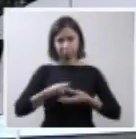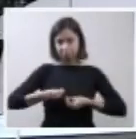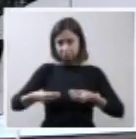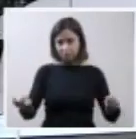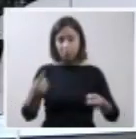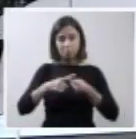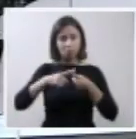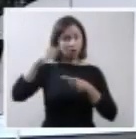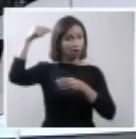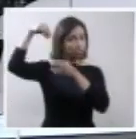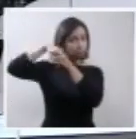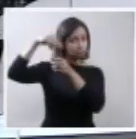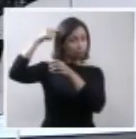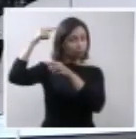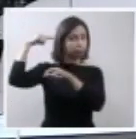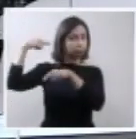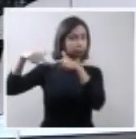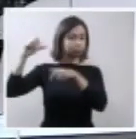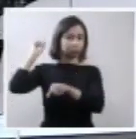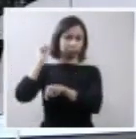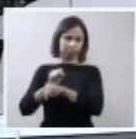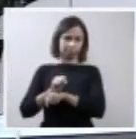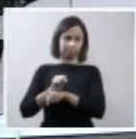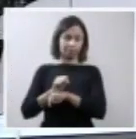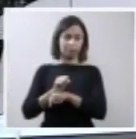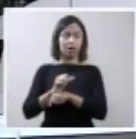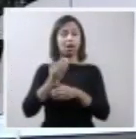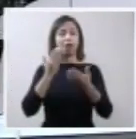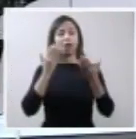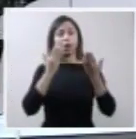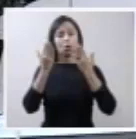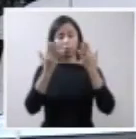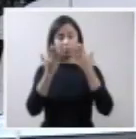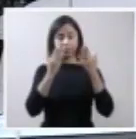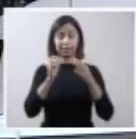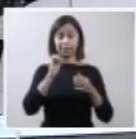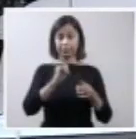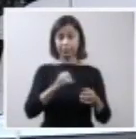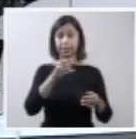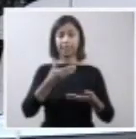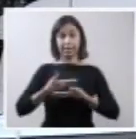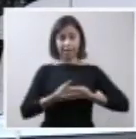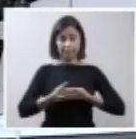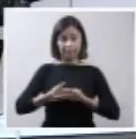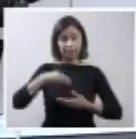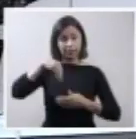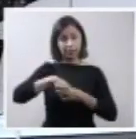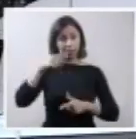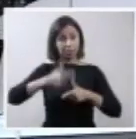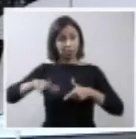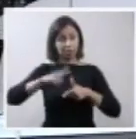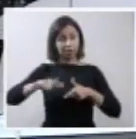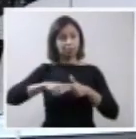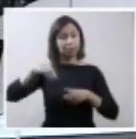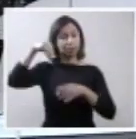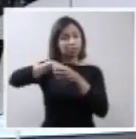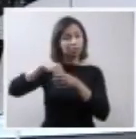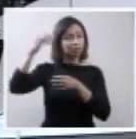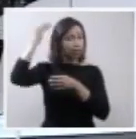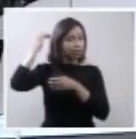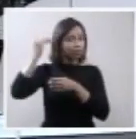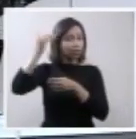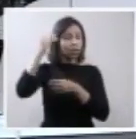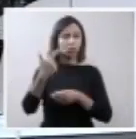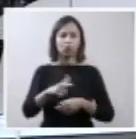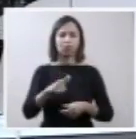estabelecido que o feto com anencefalia não possui o córtex cerebral, invoca-se a analogia com a definição legal